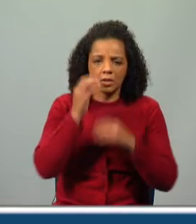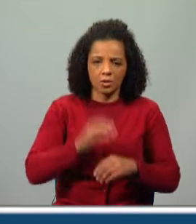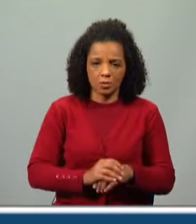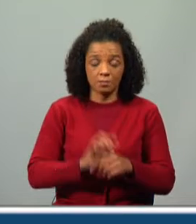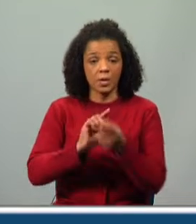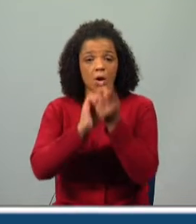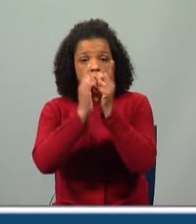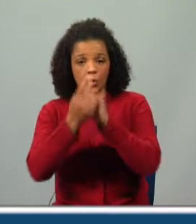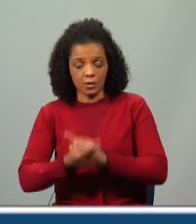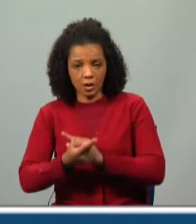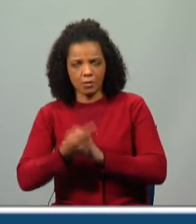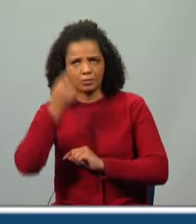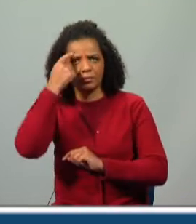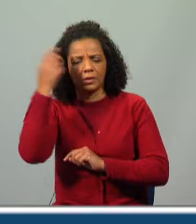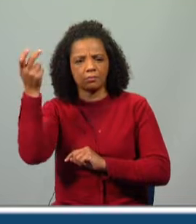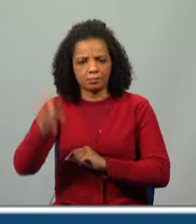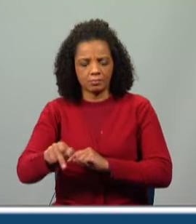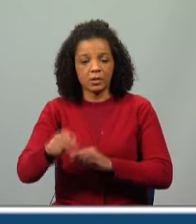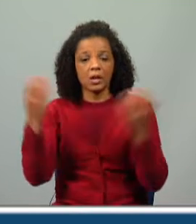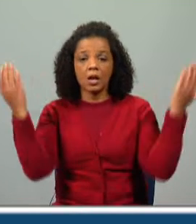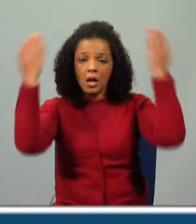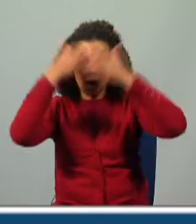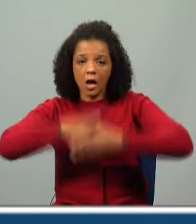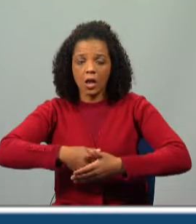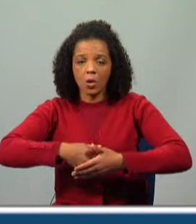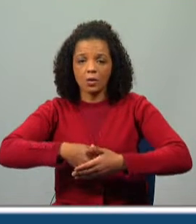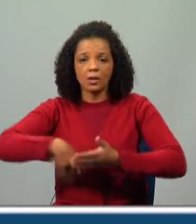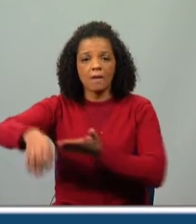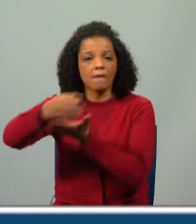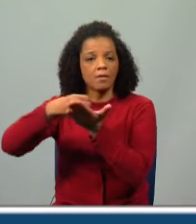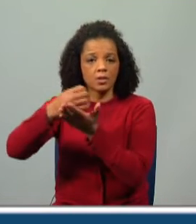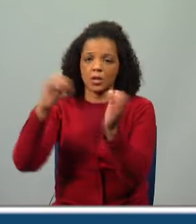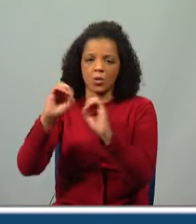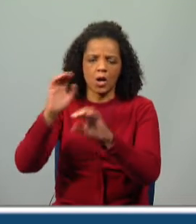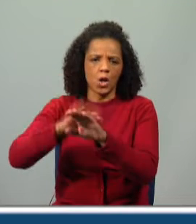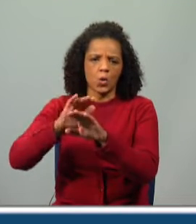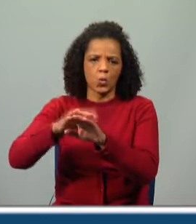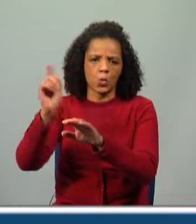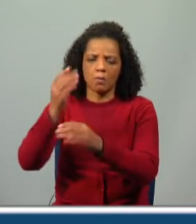contrário do que seria de supor, a noite não ficava mais vazia por causa disso.